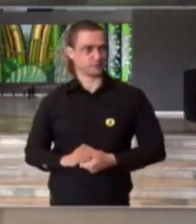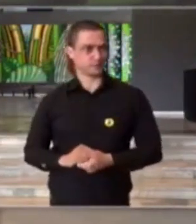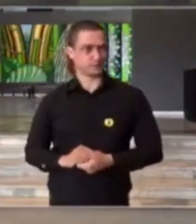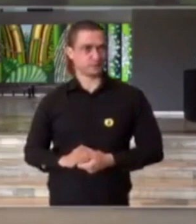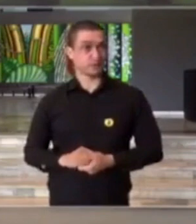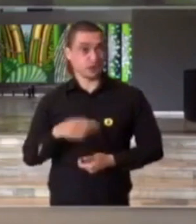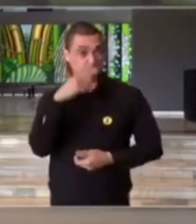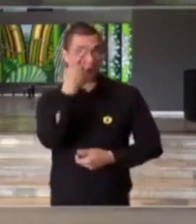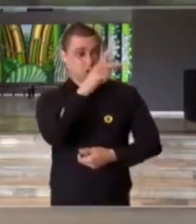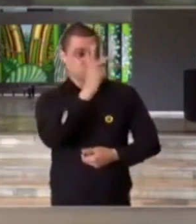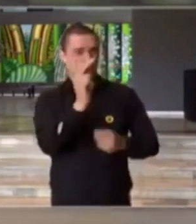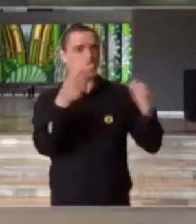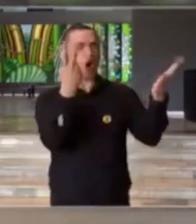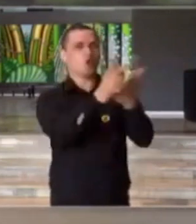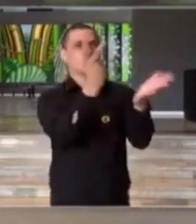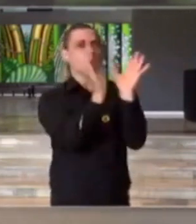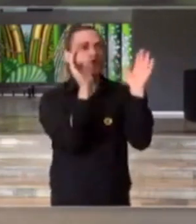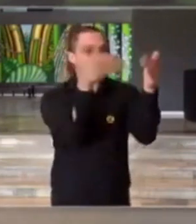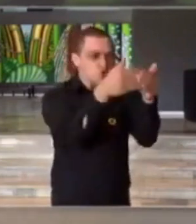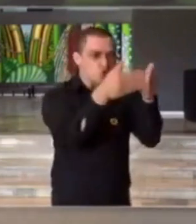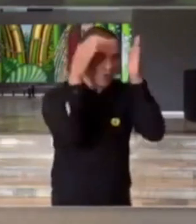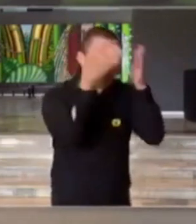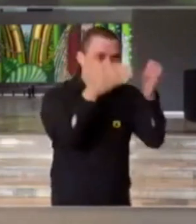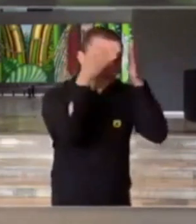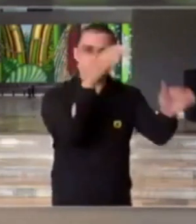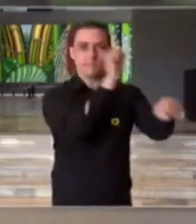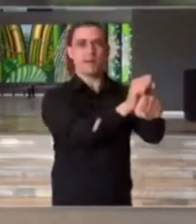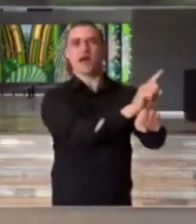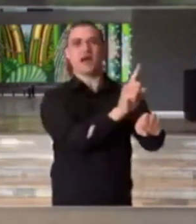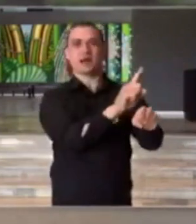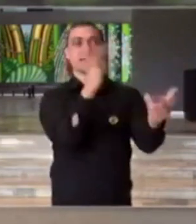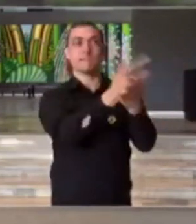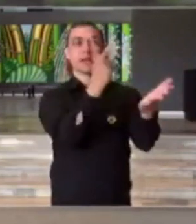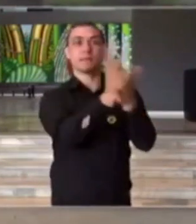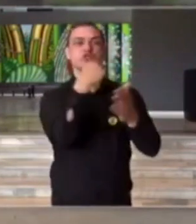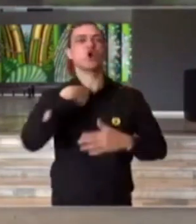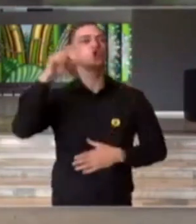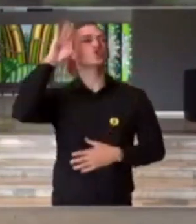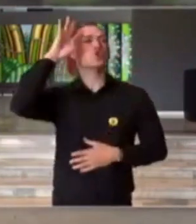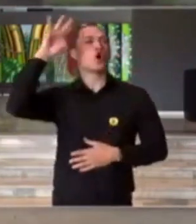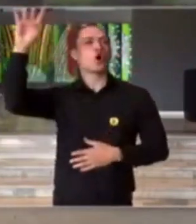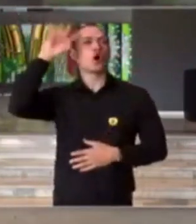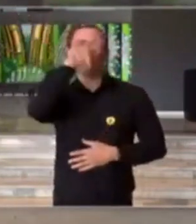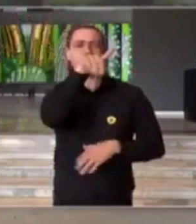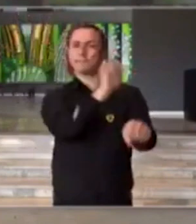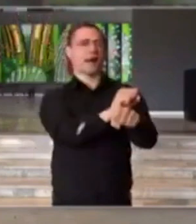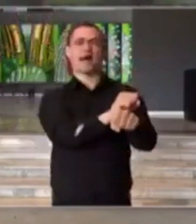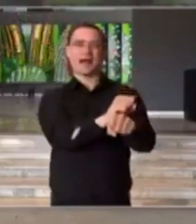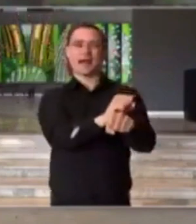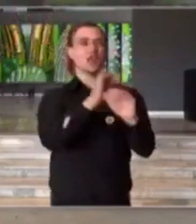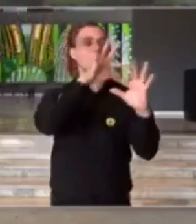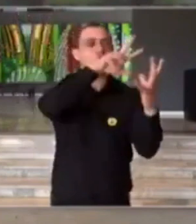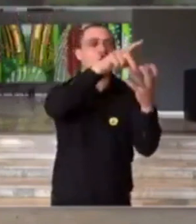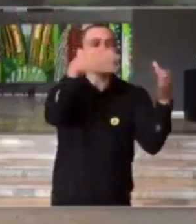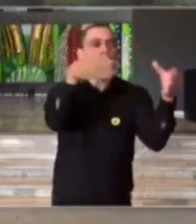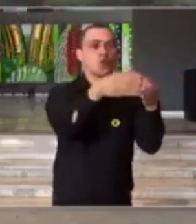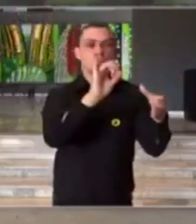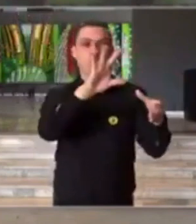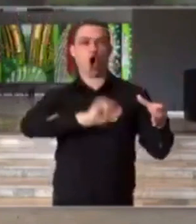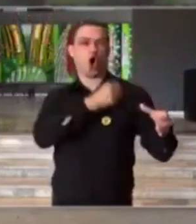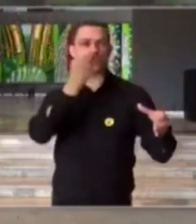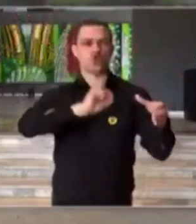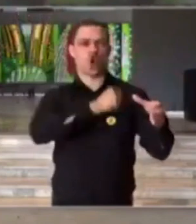Saia da sua bolha, presidente Bolsonaro. Saia dessa sua fábula. Saia do seu mundinho de ódio.